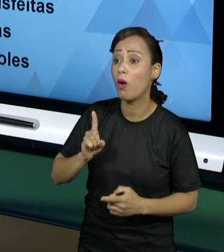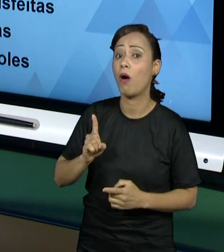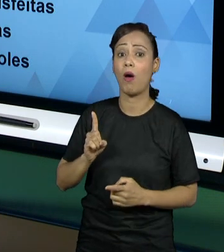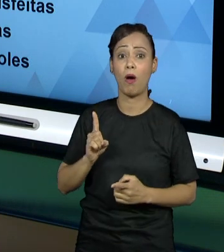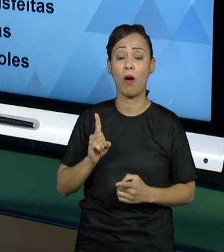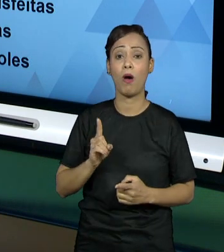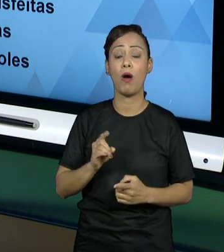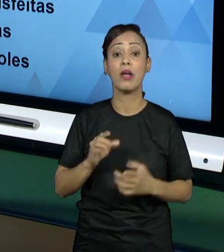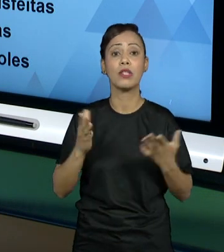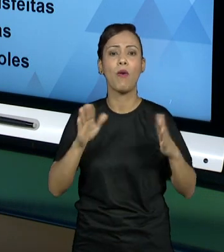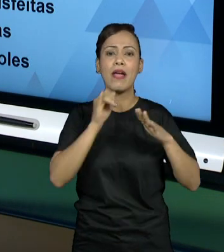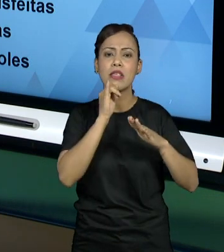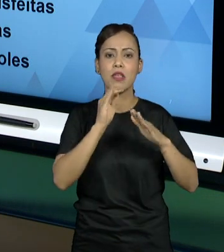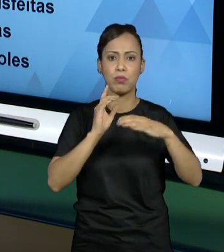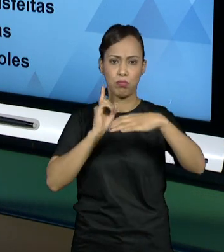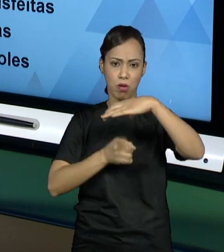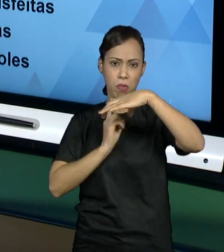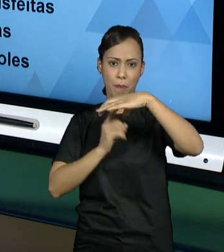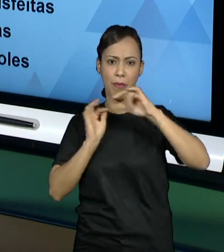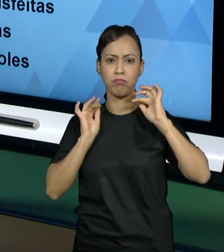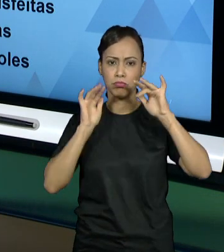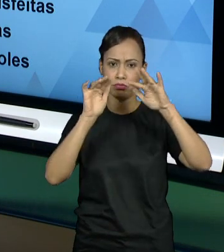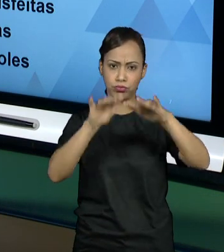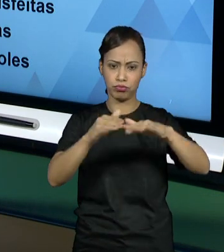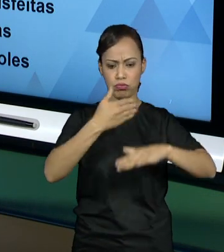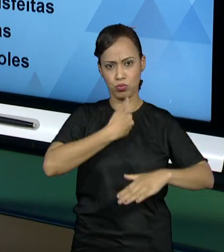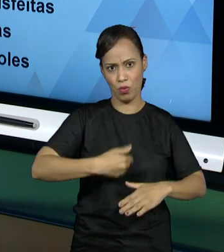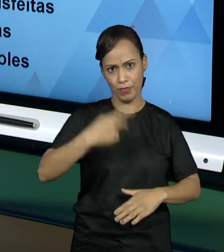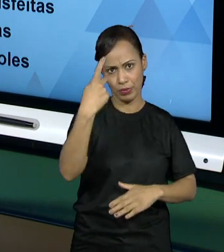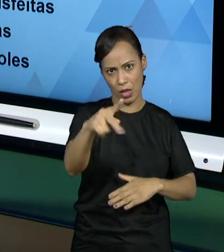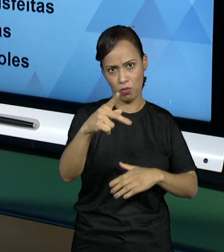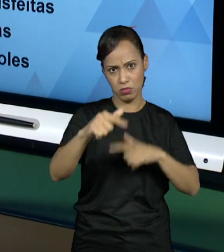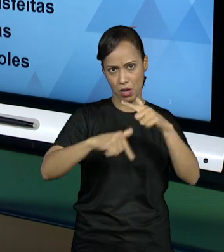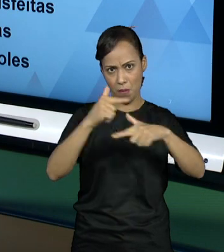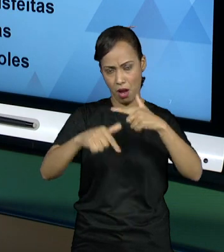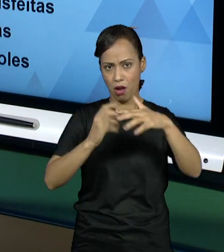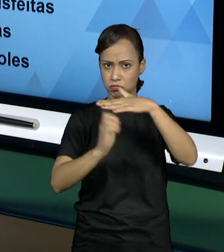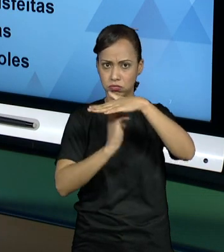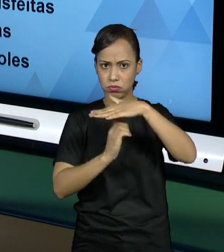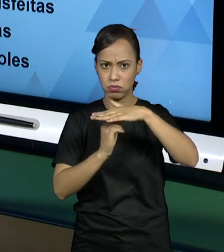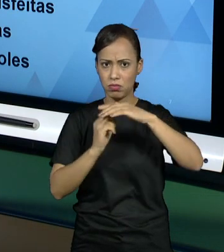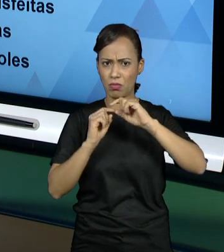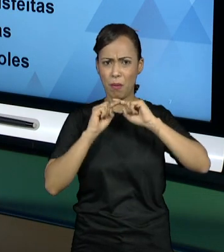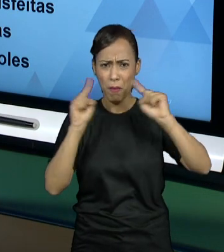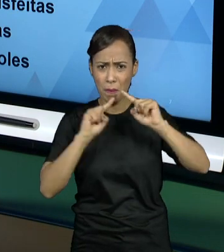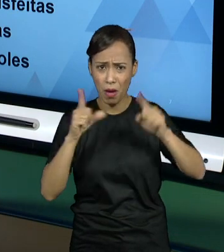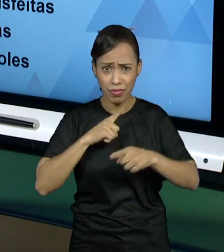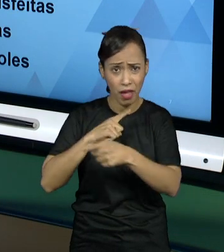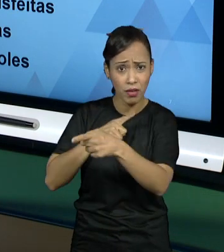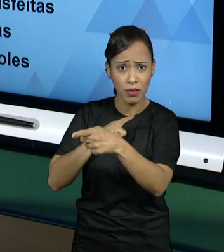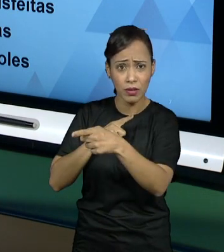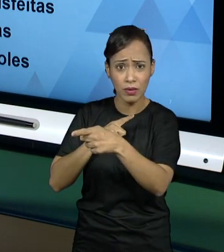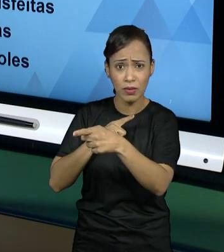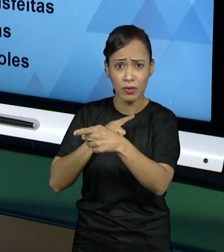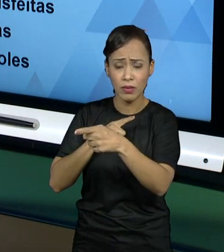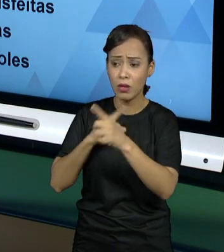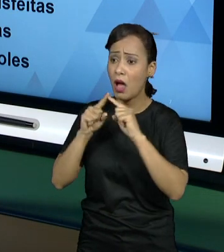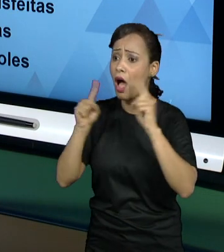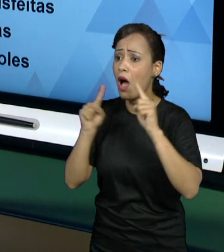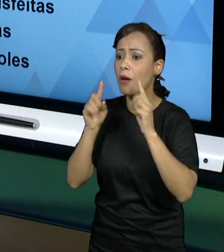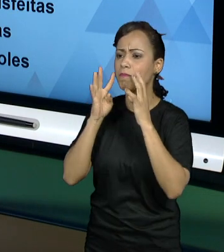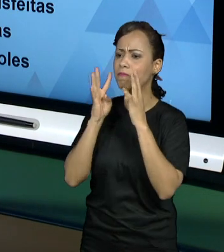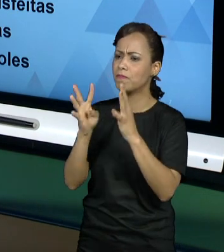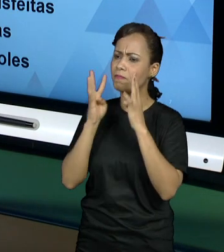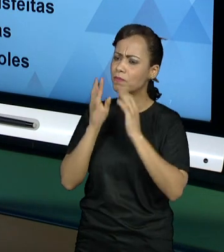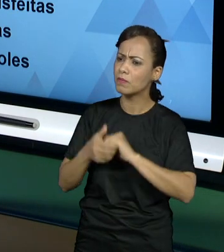organização, a sua entidade pública, eles têm reclamações. Como que a equipe pode ajudar